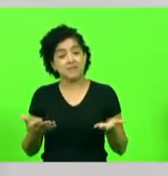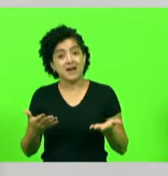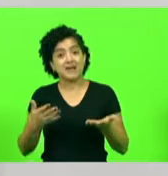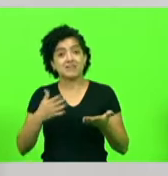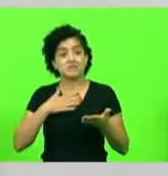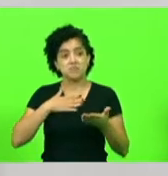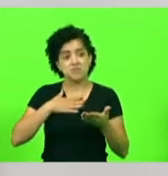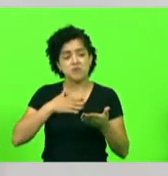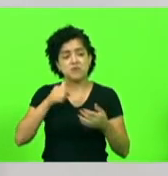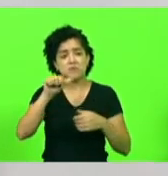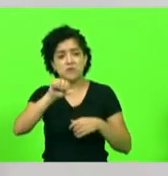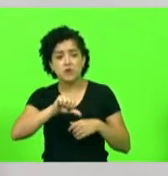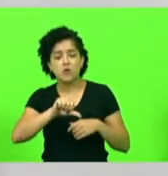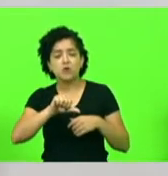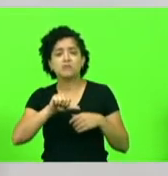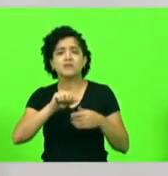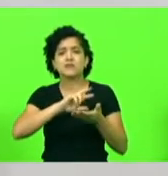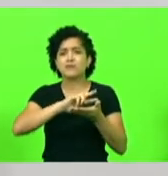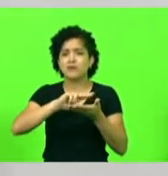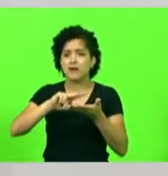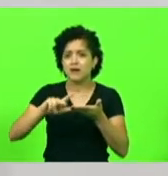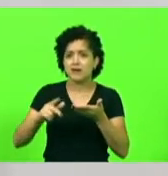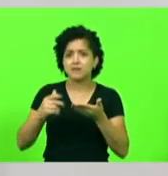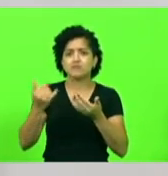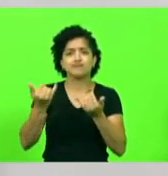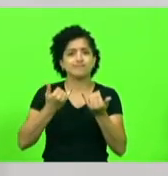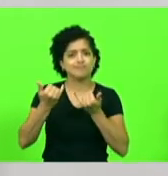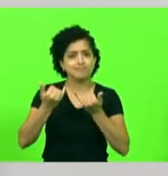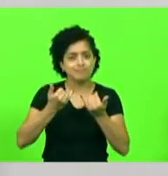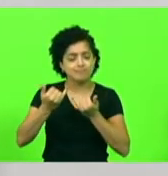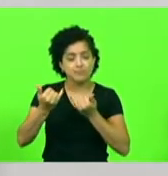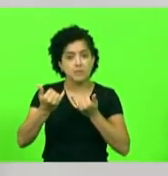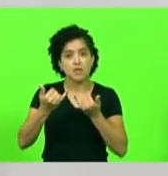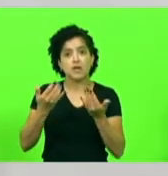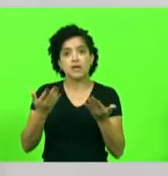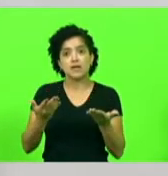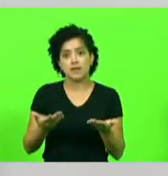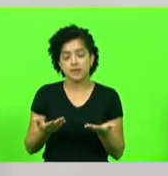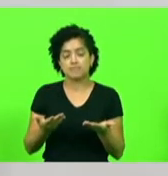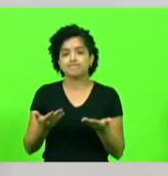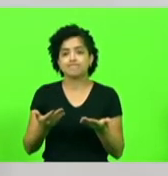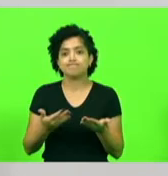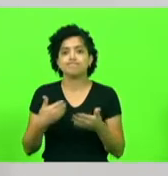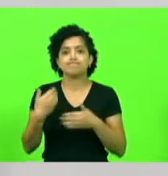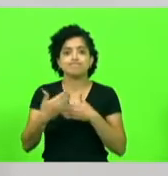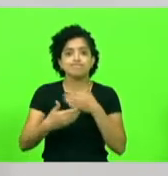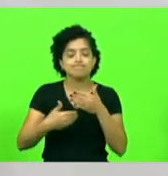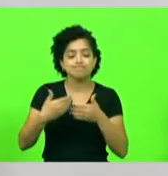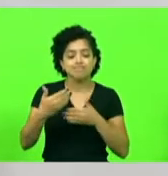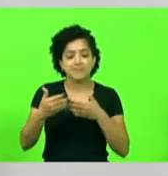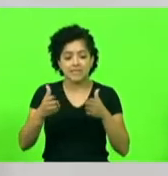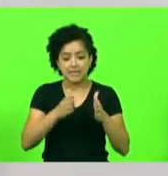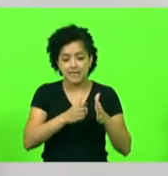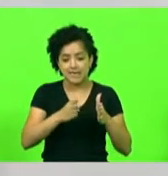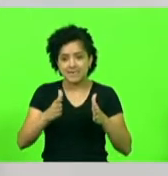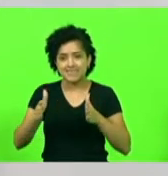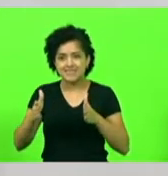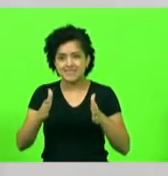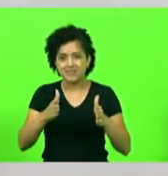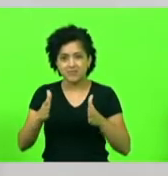centenas de depoimentos. E a gente passa por toda essa fase que precisa ser